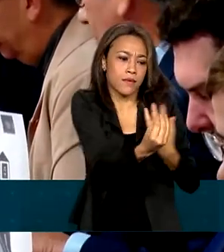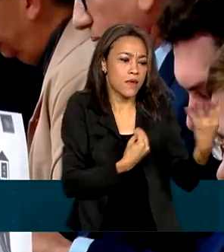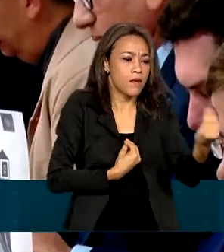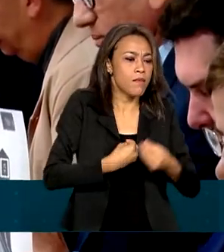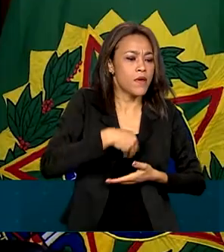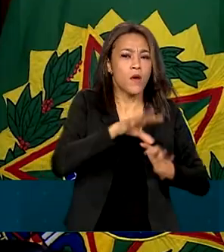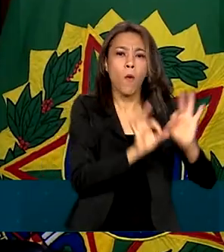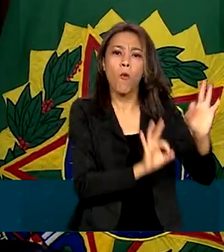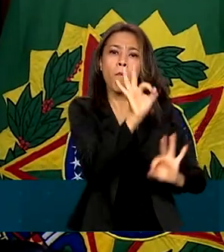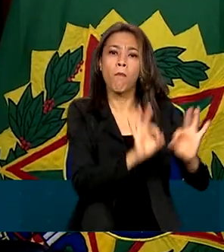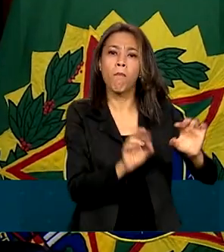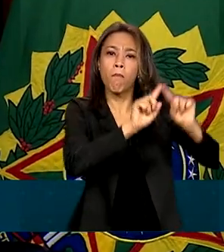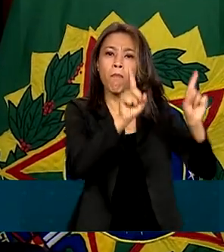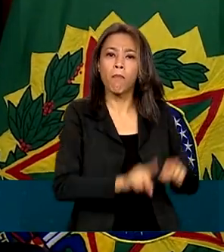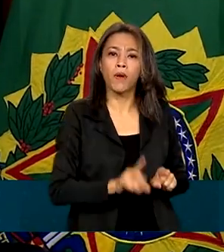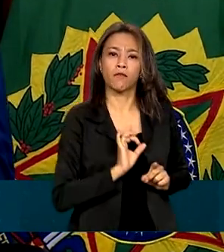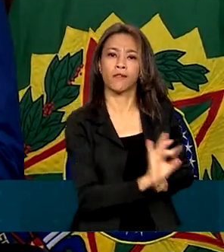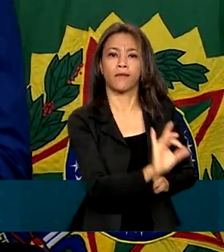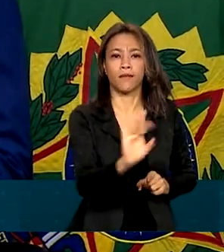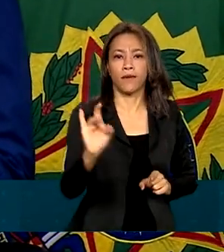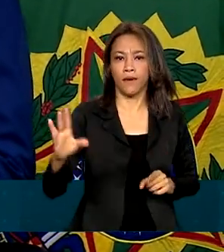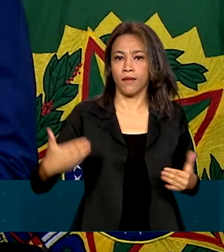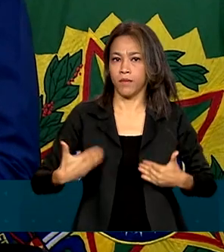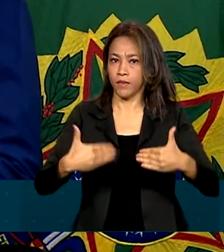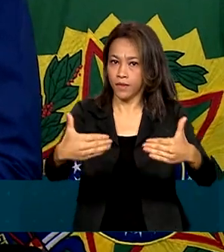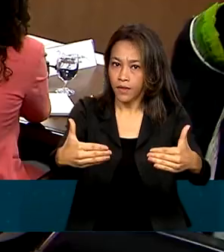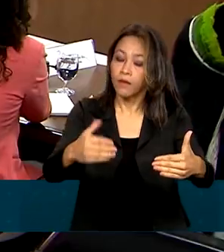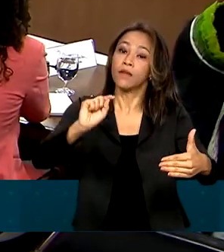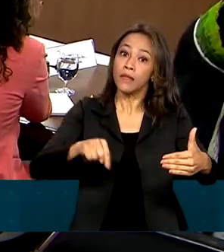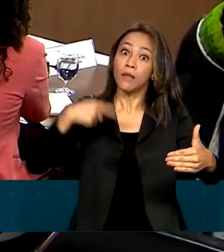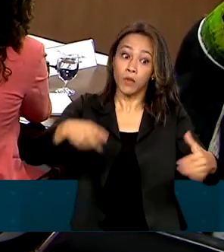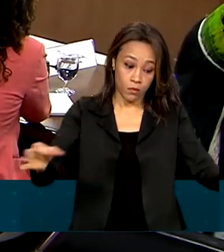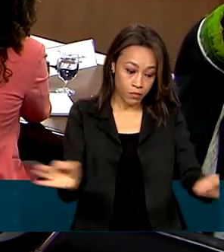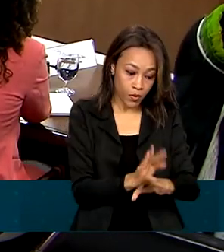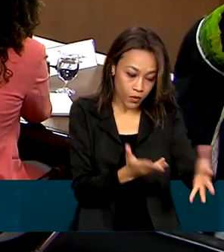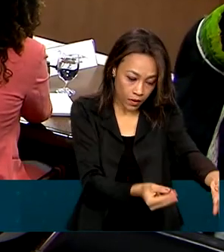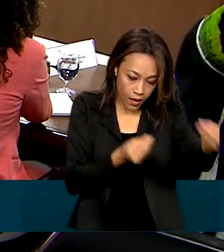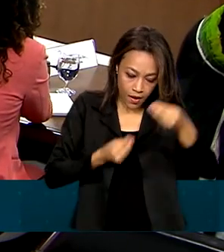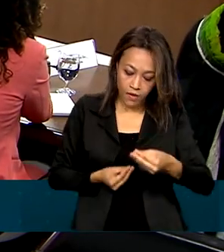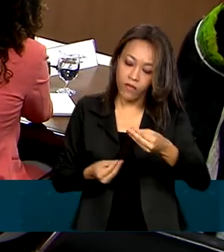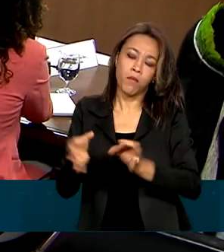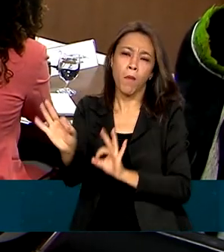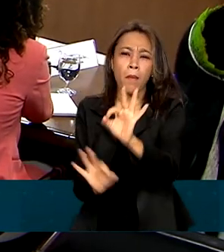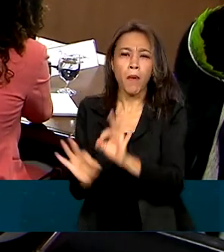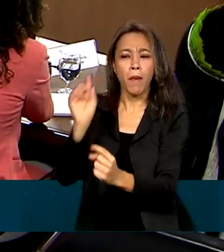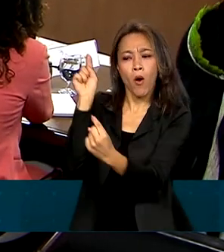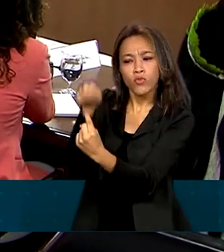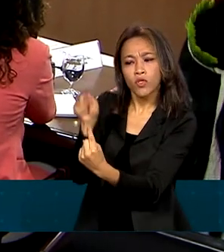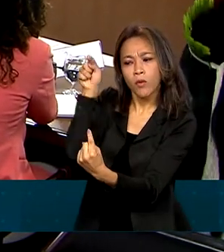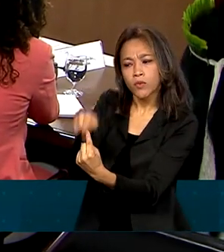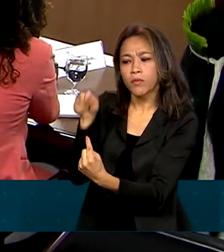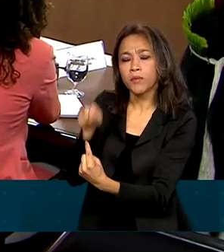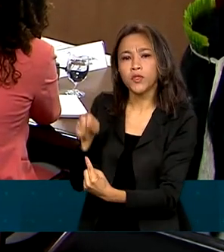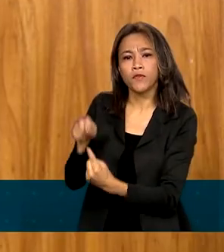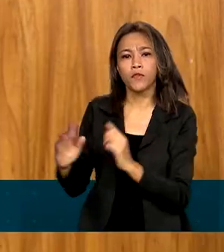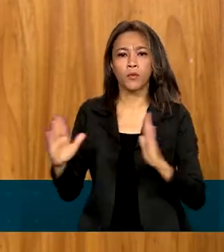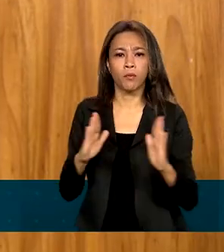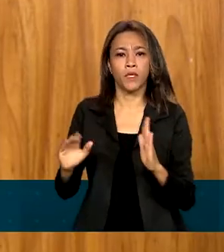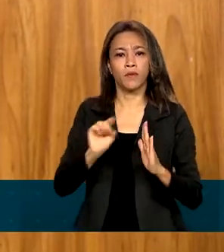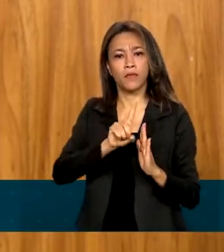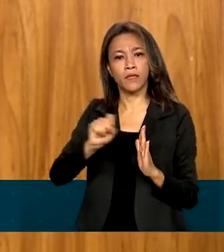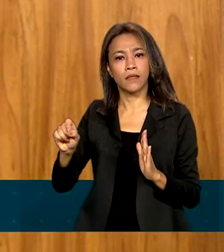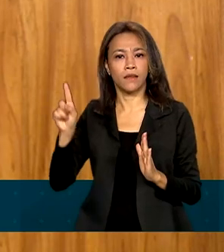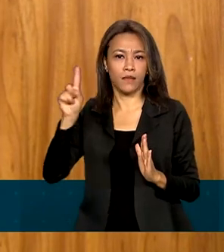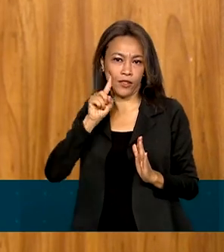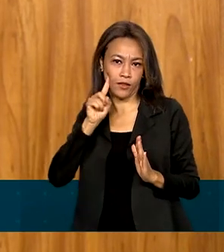ministério e a partir daí será montada uma agenda com as metas para os 100 primeiros dias de governo Iremos